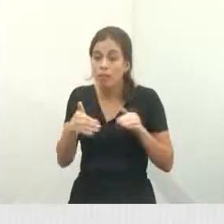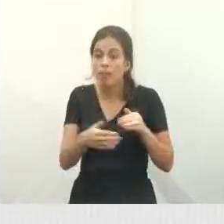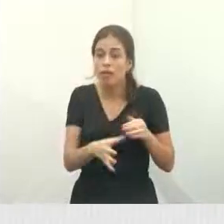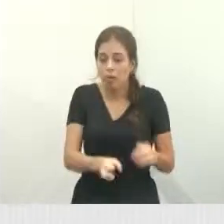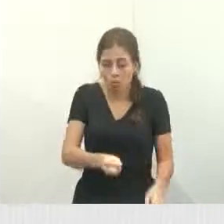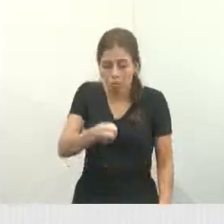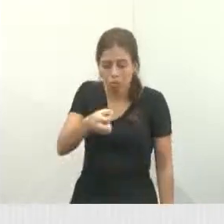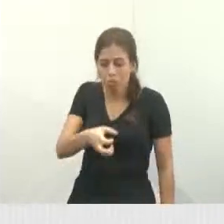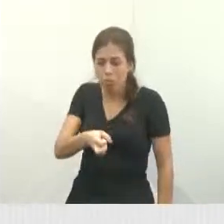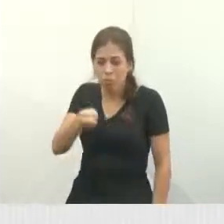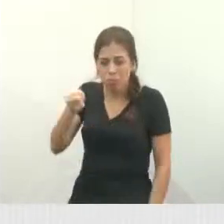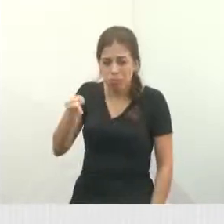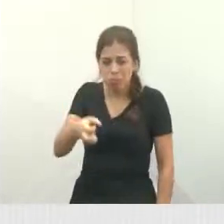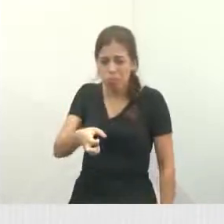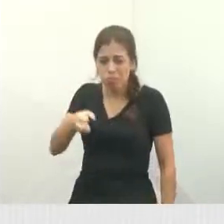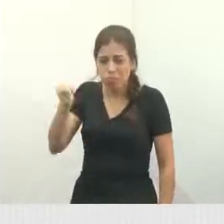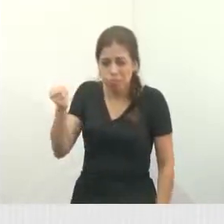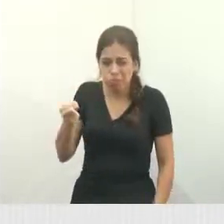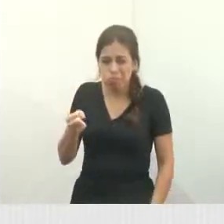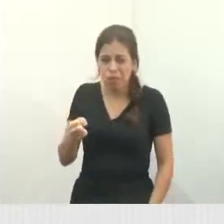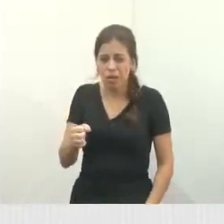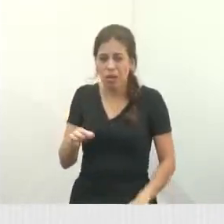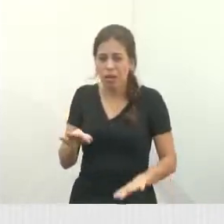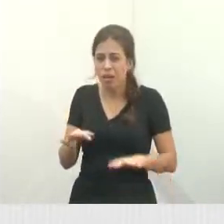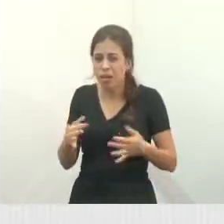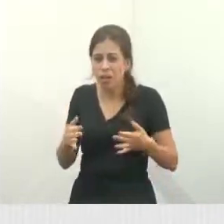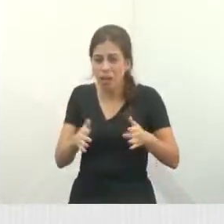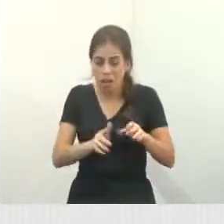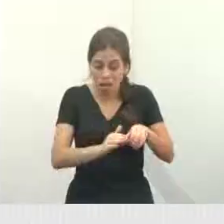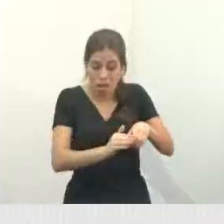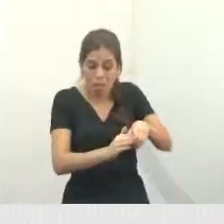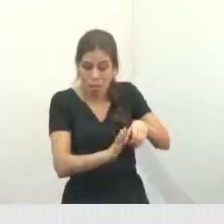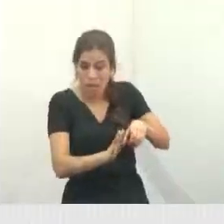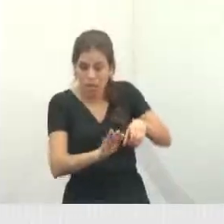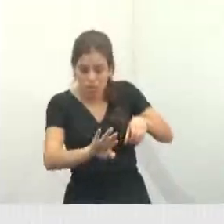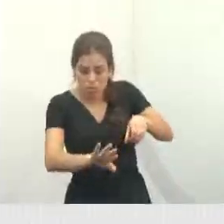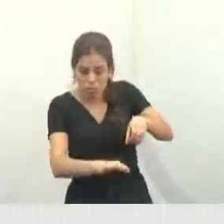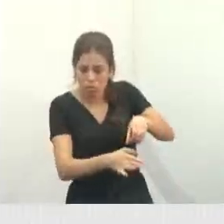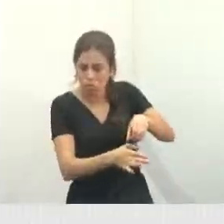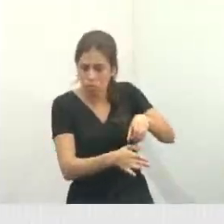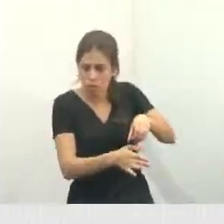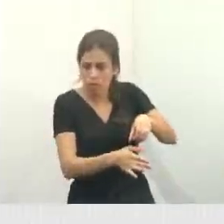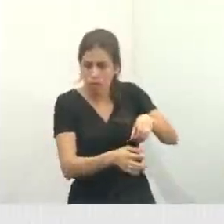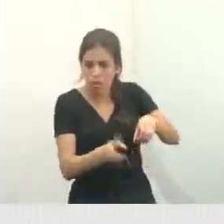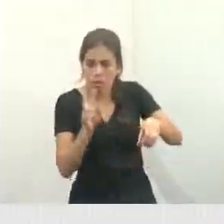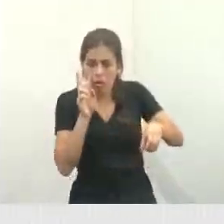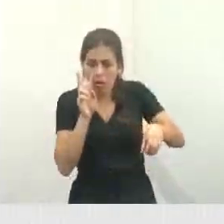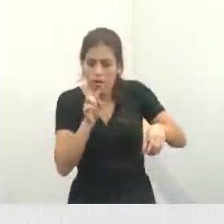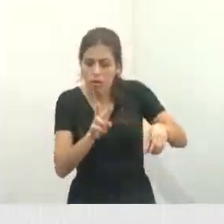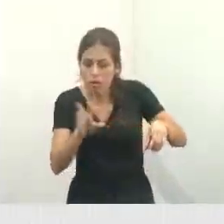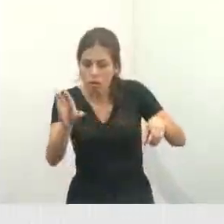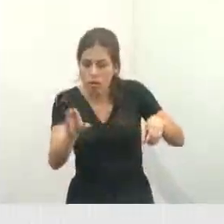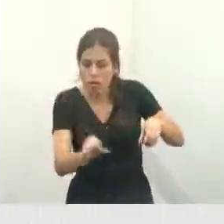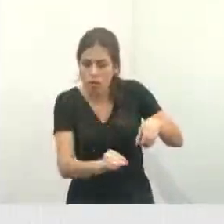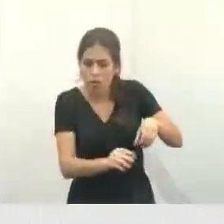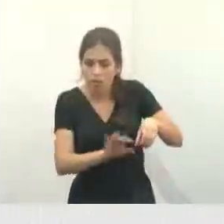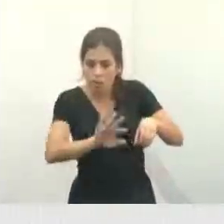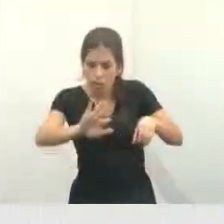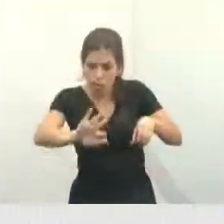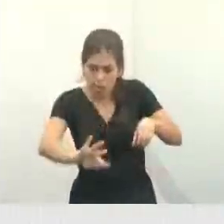Olha aqui. Olha lá, como é que a água vai passar até a boca de lixo. Mostra aqui. Olha aqui um pouquinho. Olha lá. Olha lá. lá.